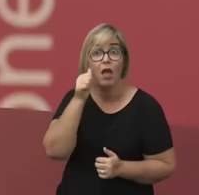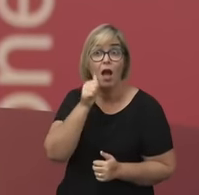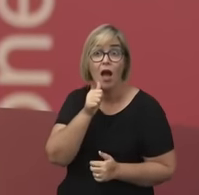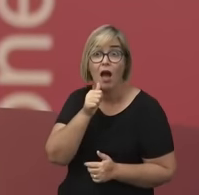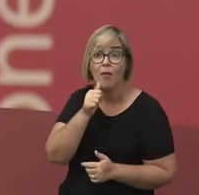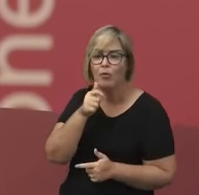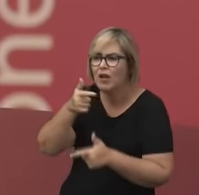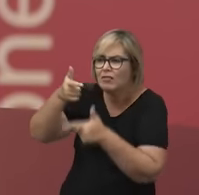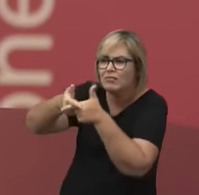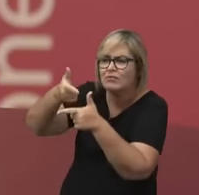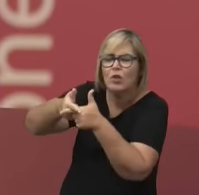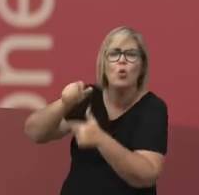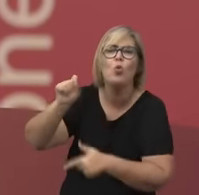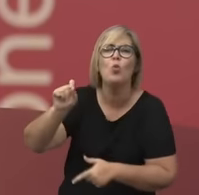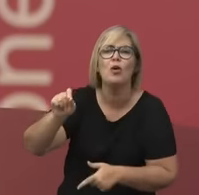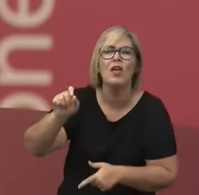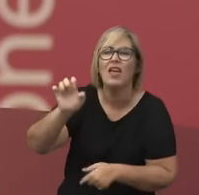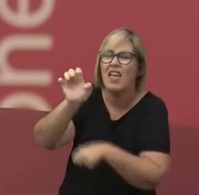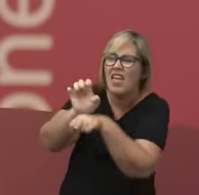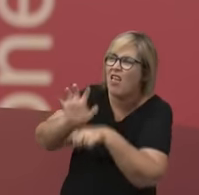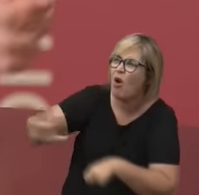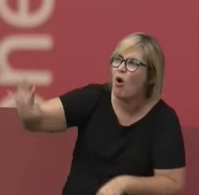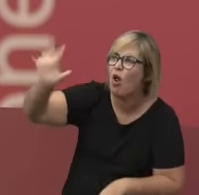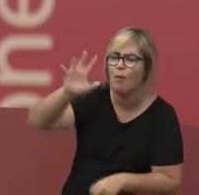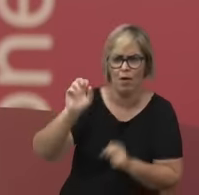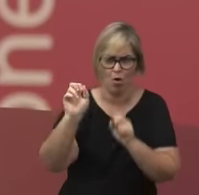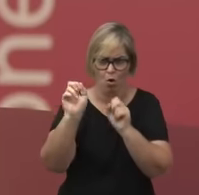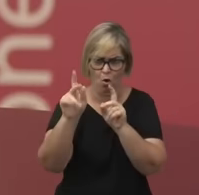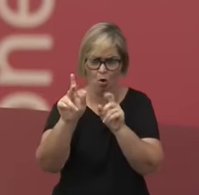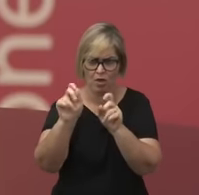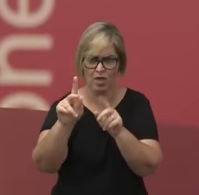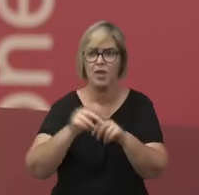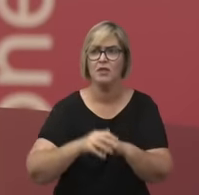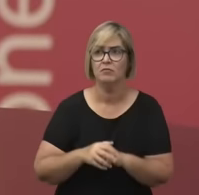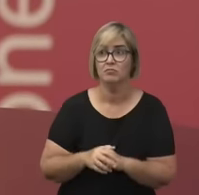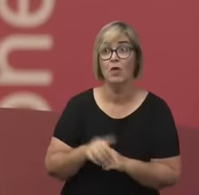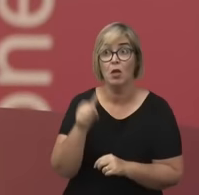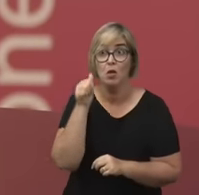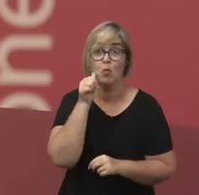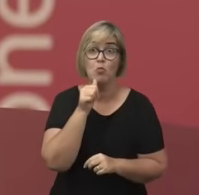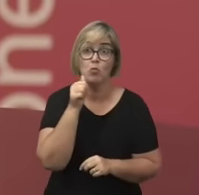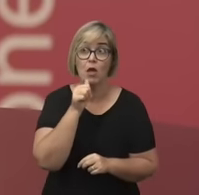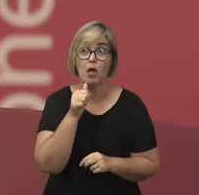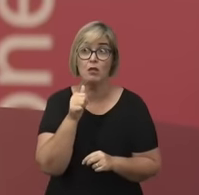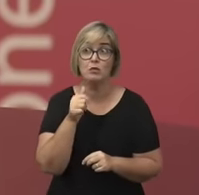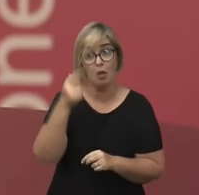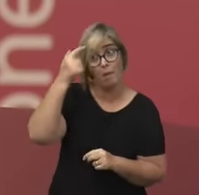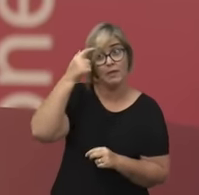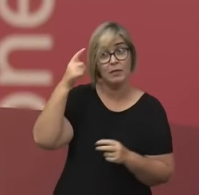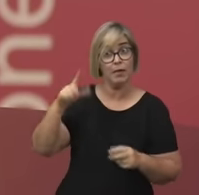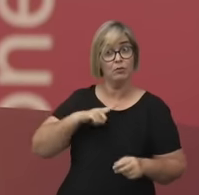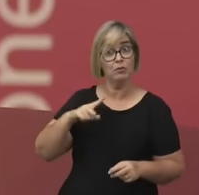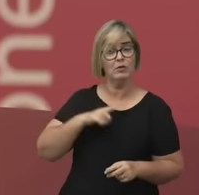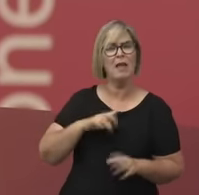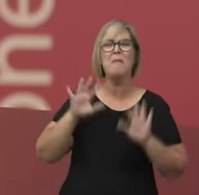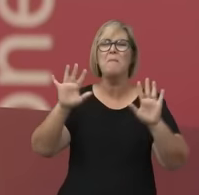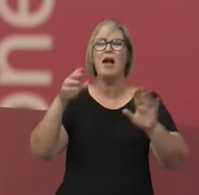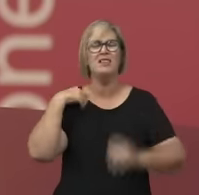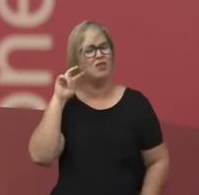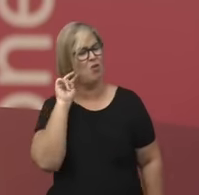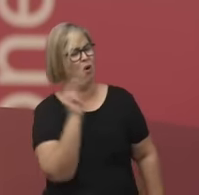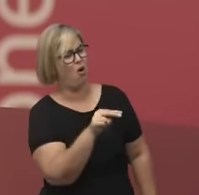europeia é, tudo bem, isso implica que as mulheres também são seres racionais, mas eu olho aqui para o Brasil